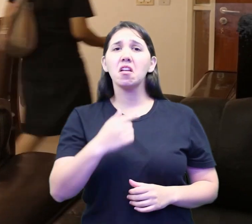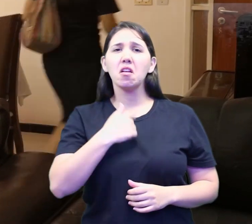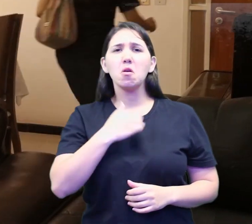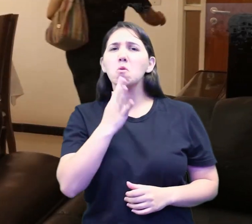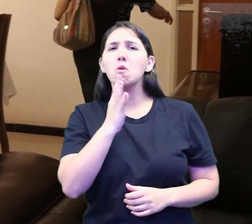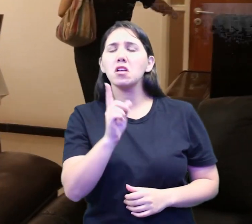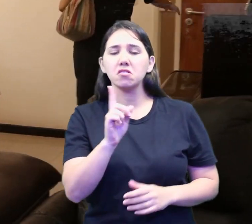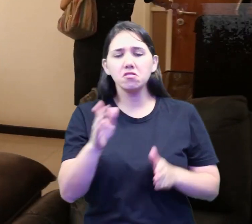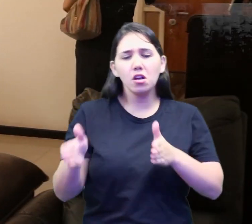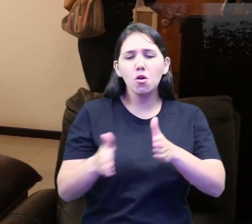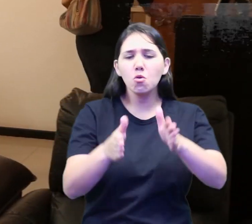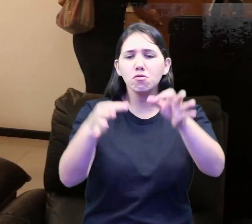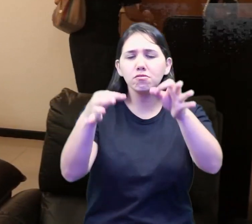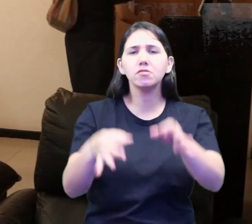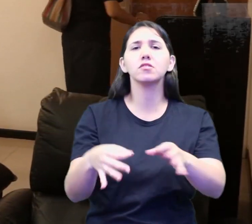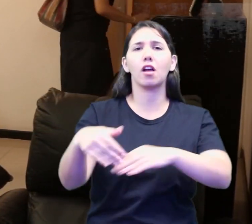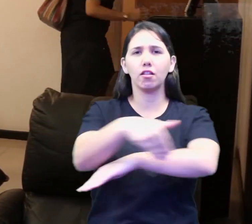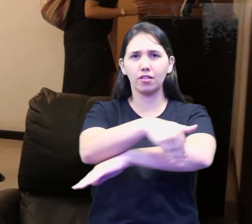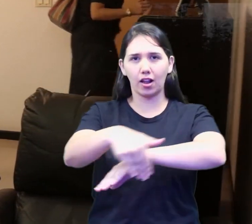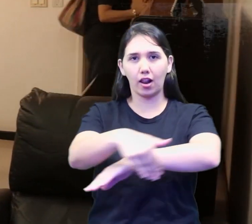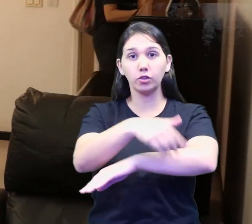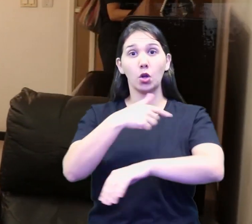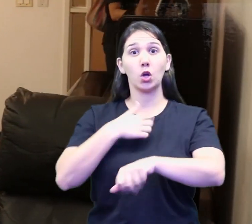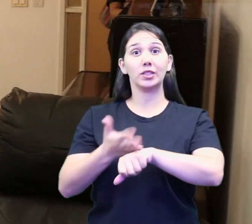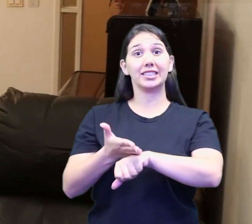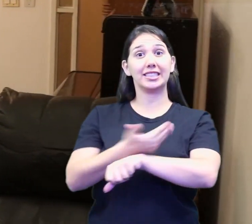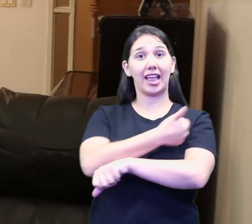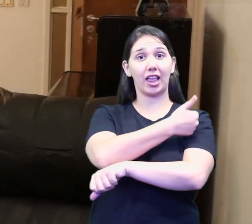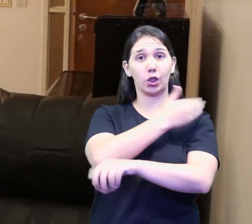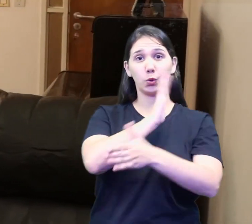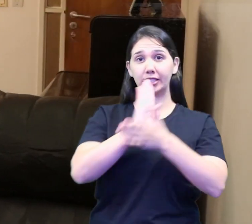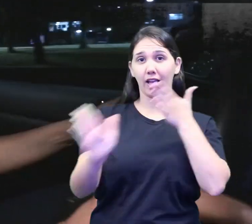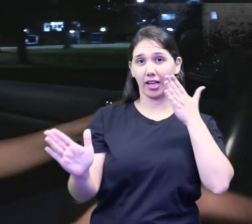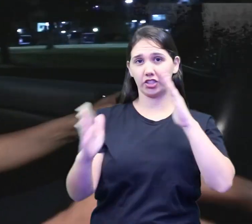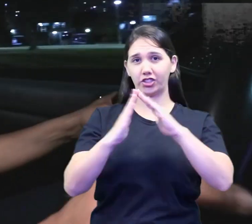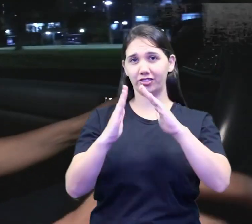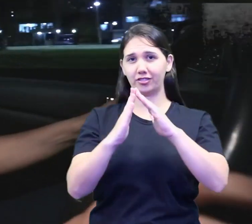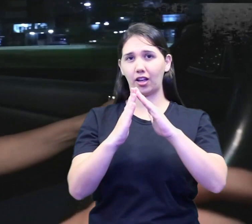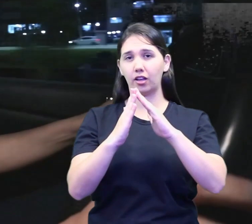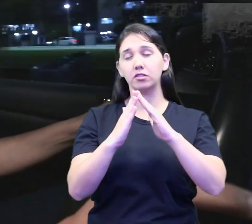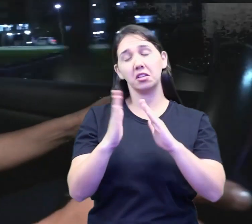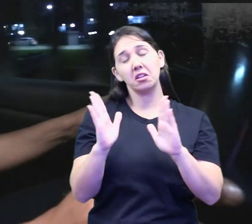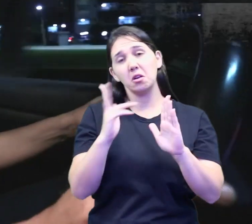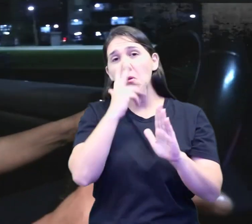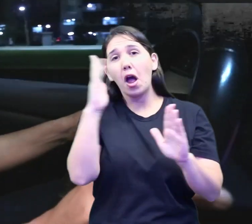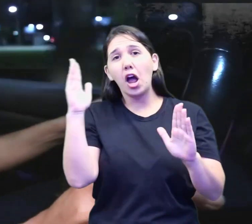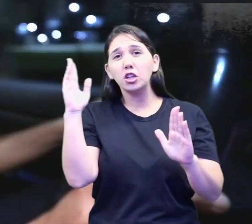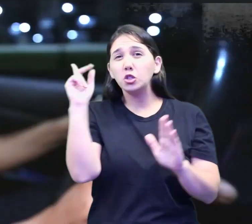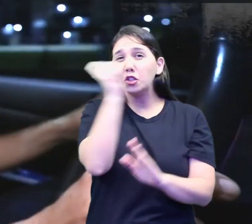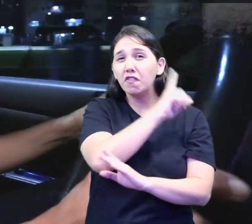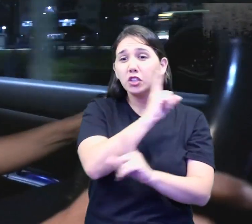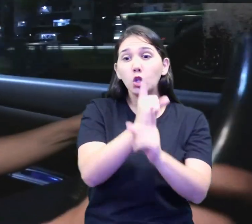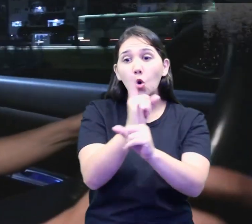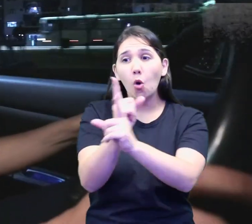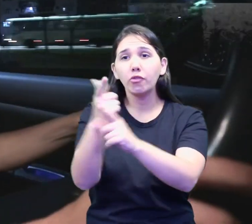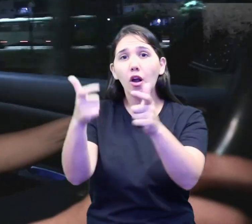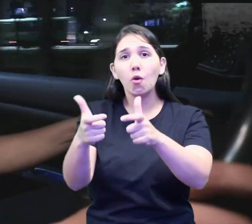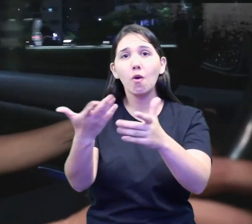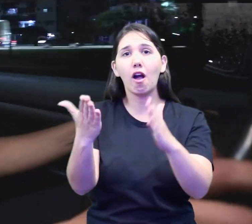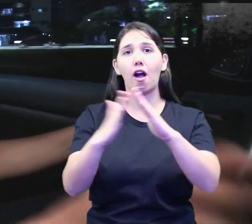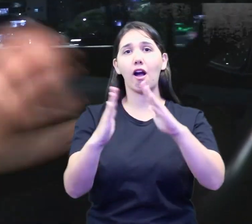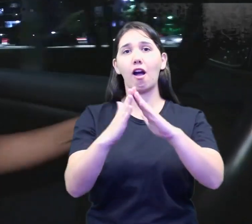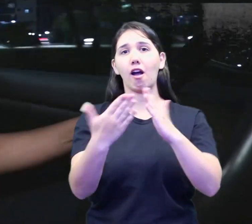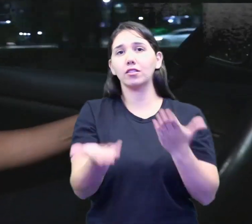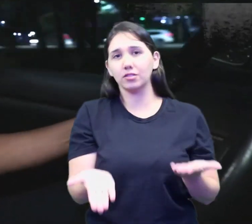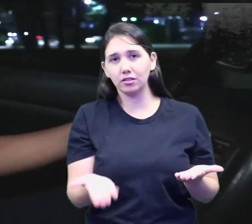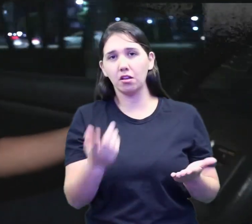Por não saber direito o endereço, eu procurei sair bem mais cedo, prevendo que encontraria dificuldades para